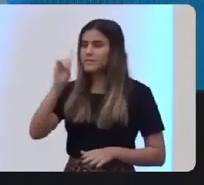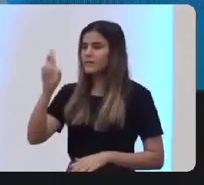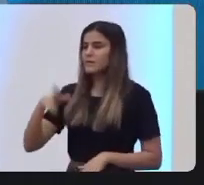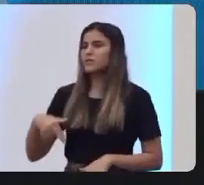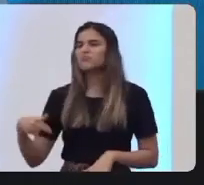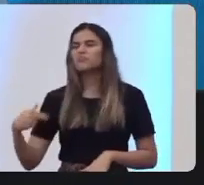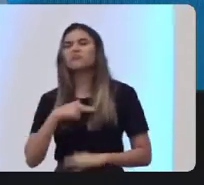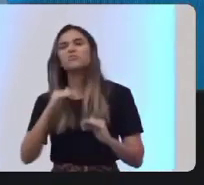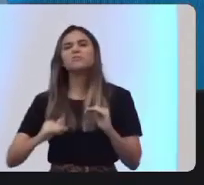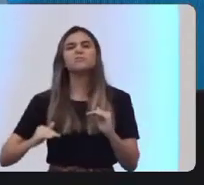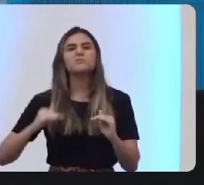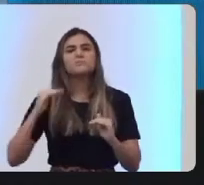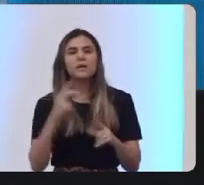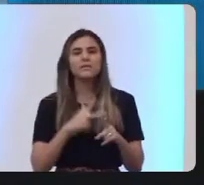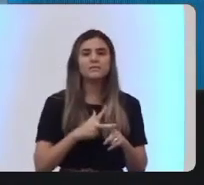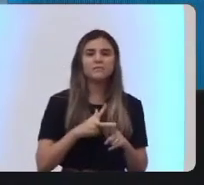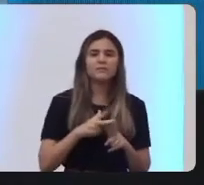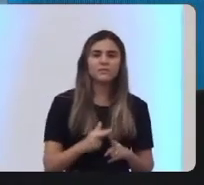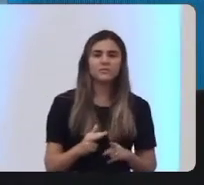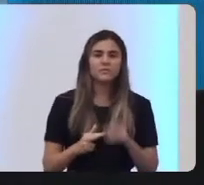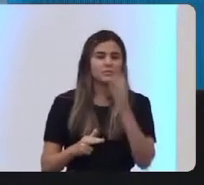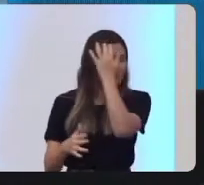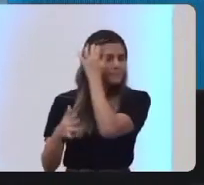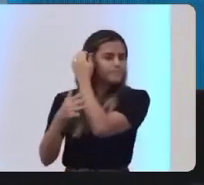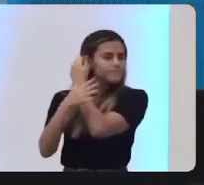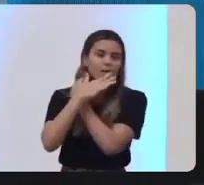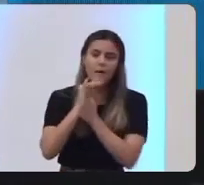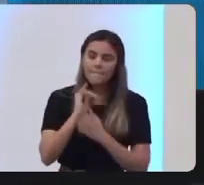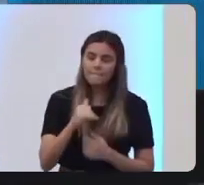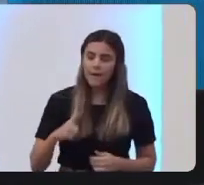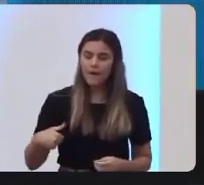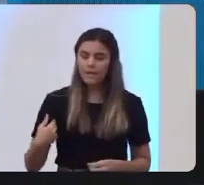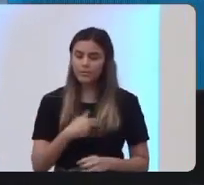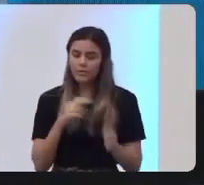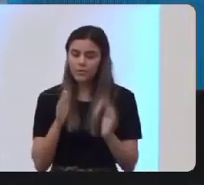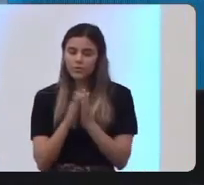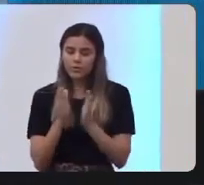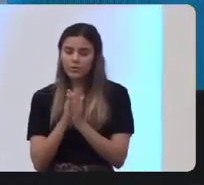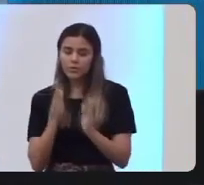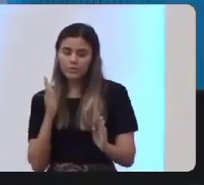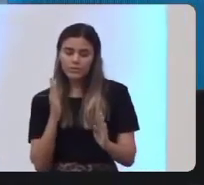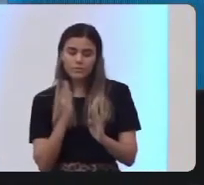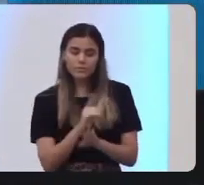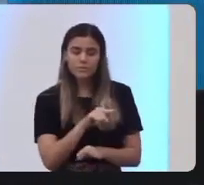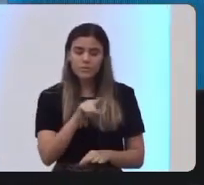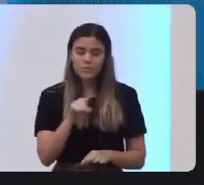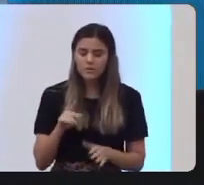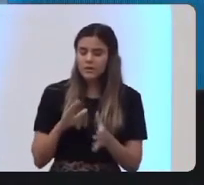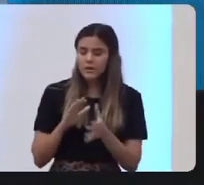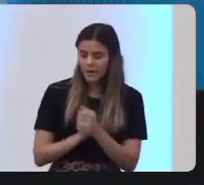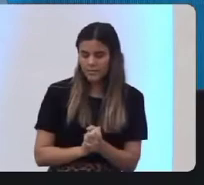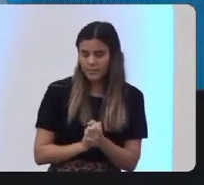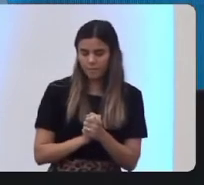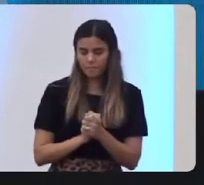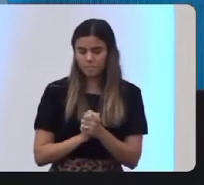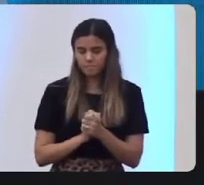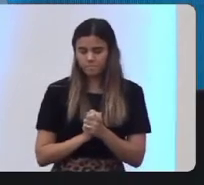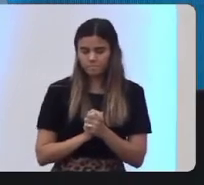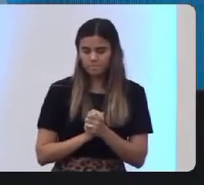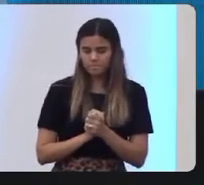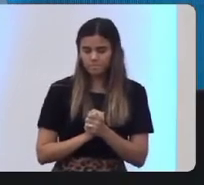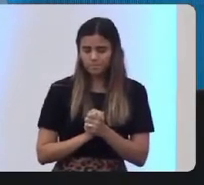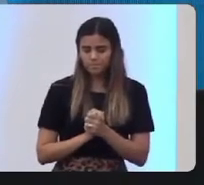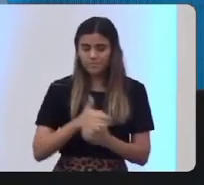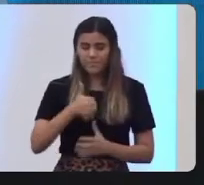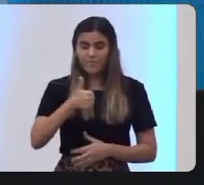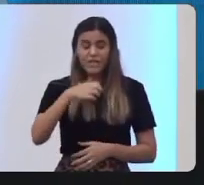vencedores. Pai, nós te oramos por este casal, Senhor. Pelo Davi e a Sua esposa. Que